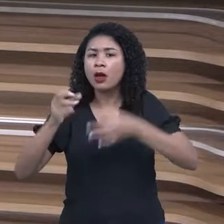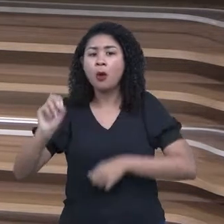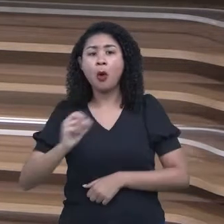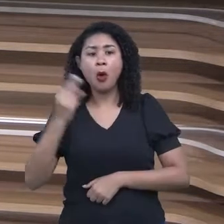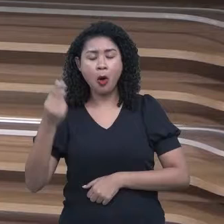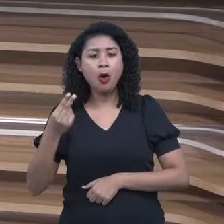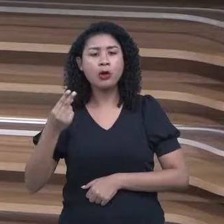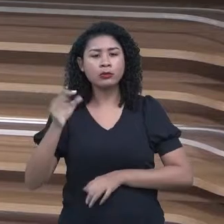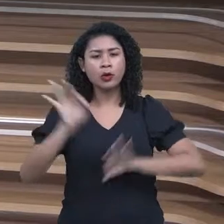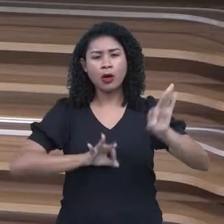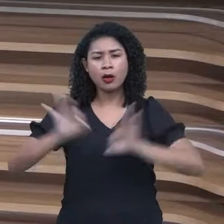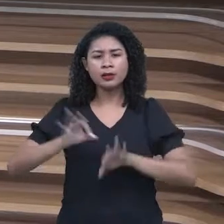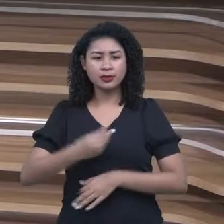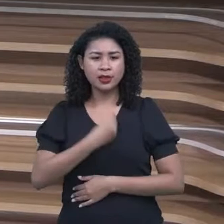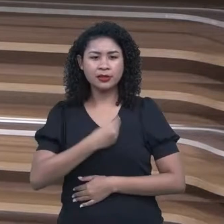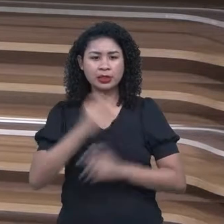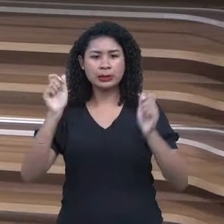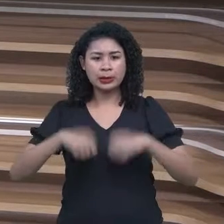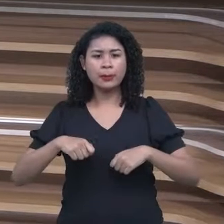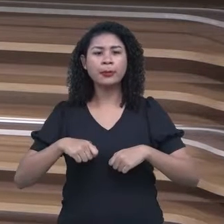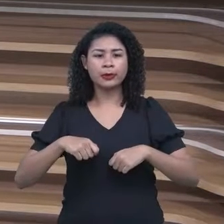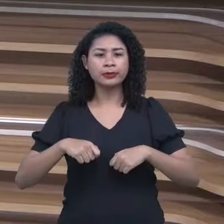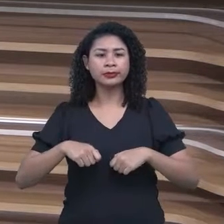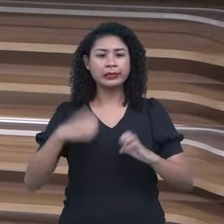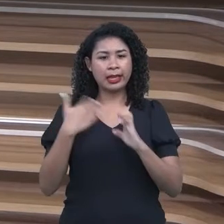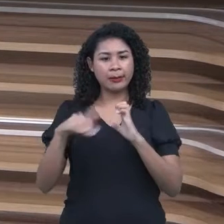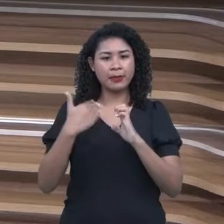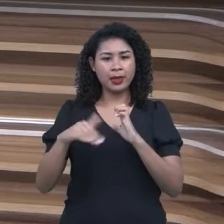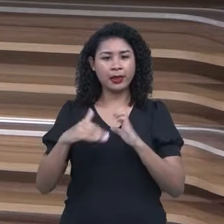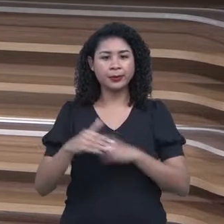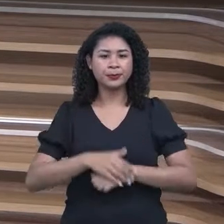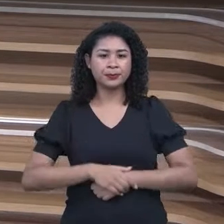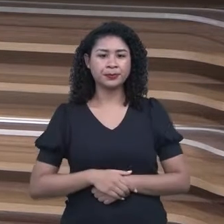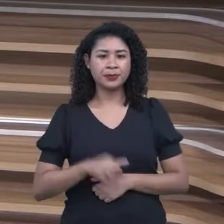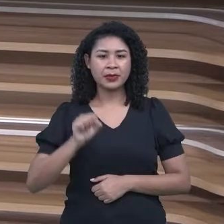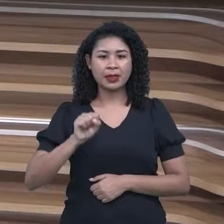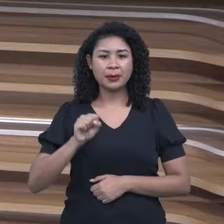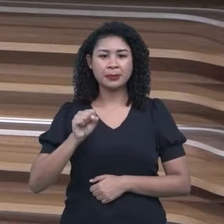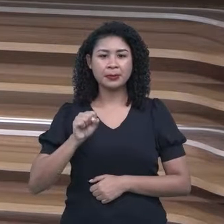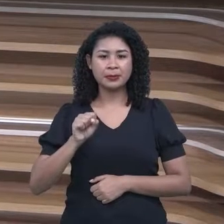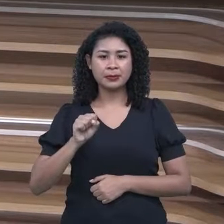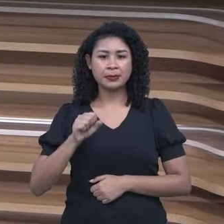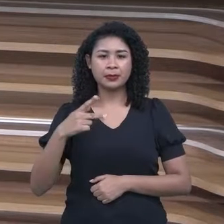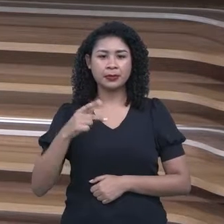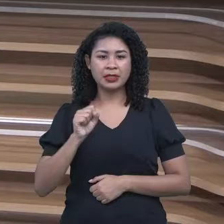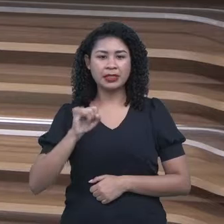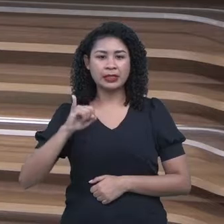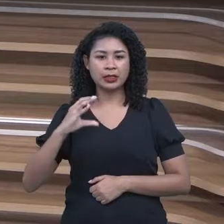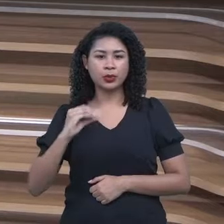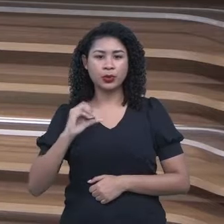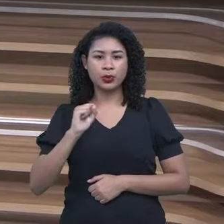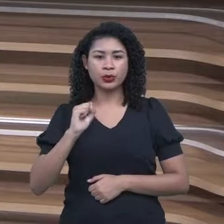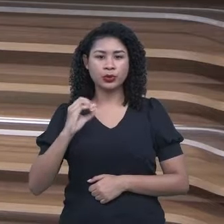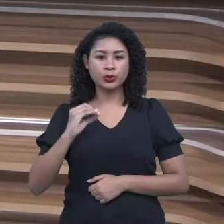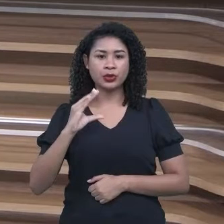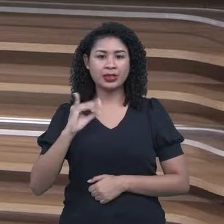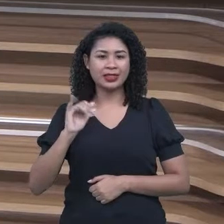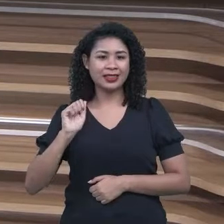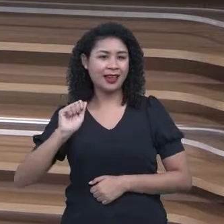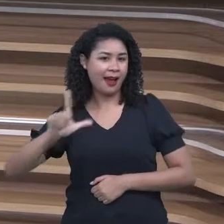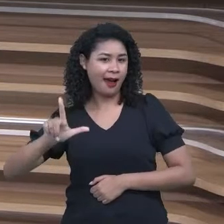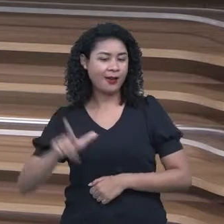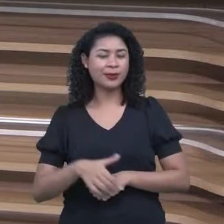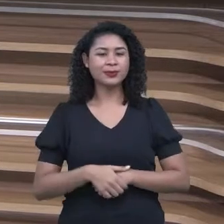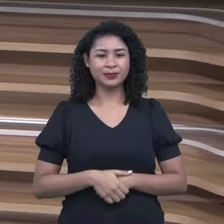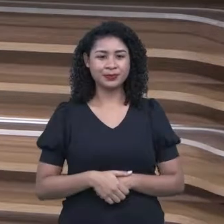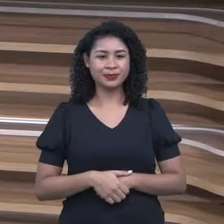vida para o e-mail psicossocial.eduq.net. Vou ficar acompanhando vocês e aproveitem as dicas com a professora Lúcia.